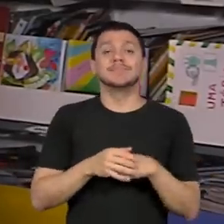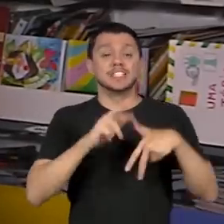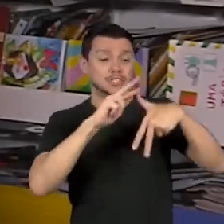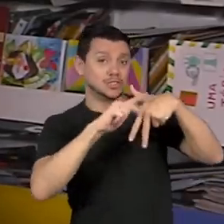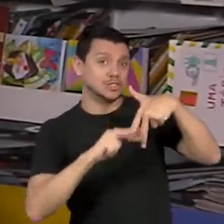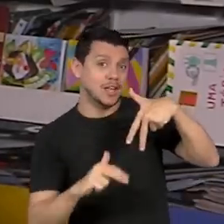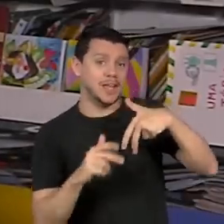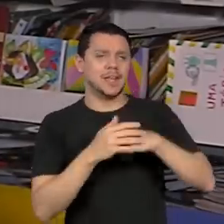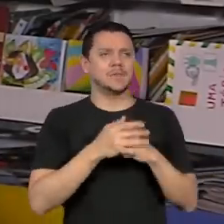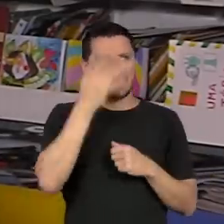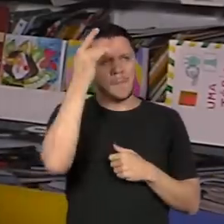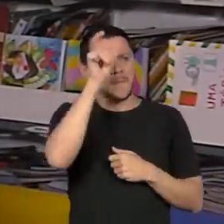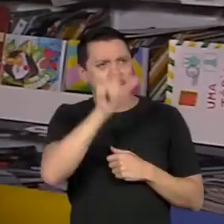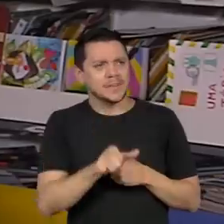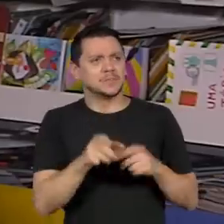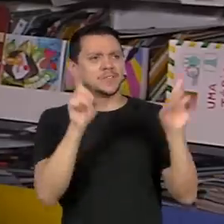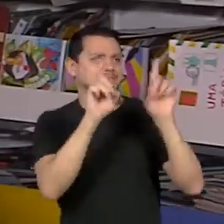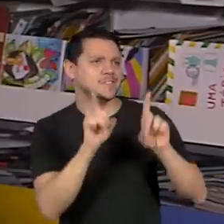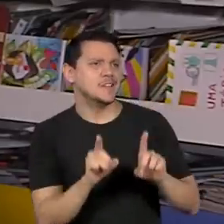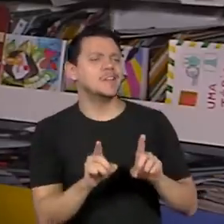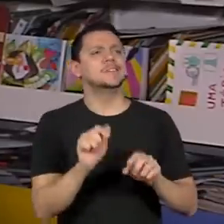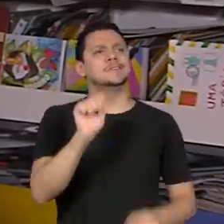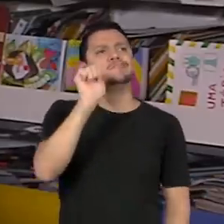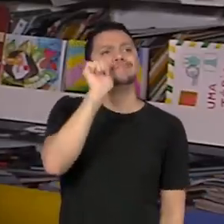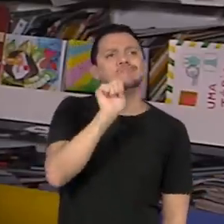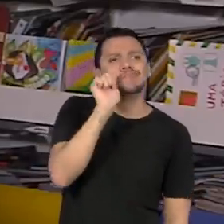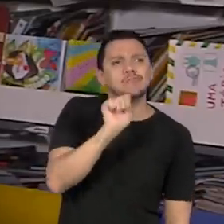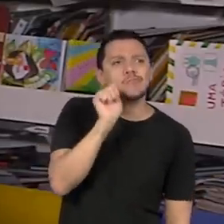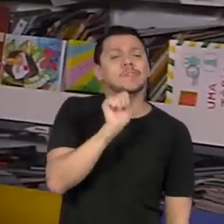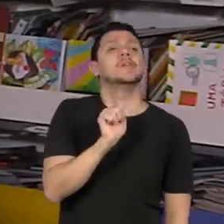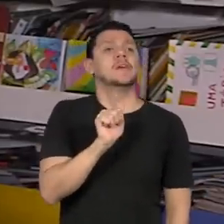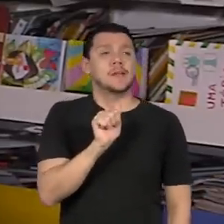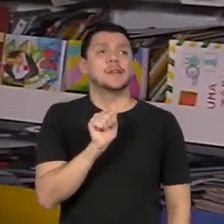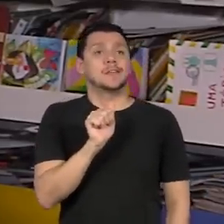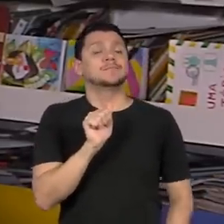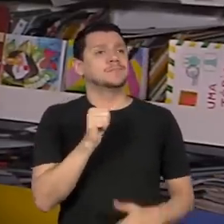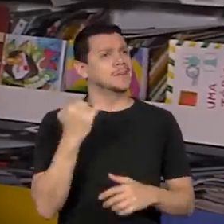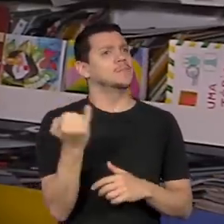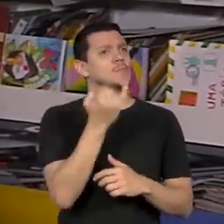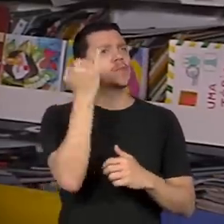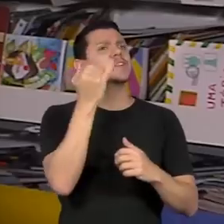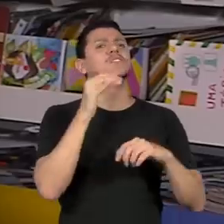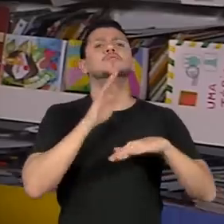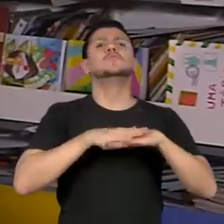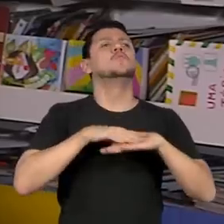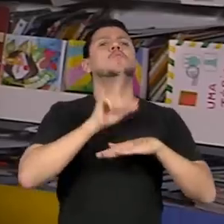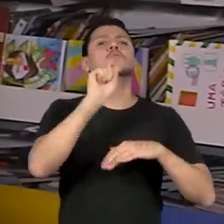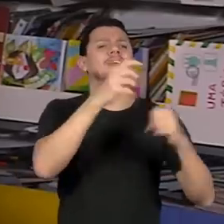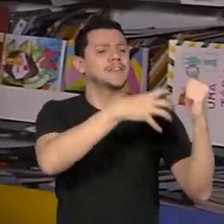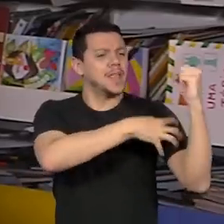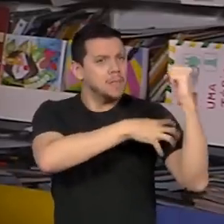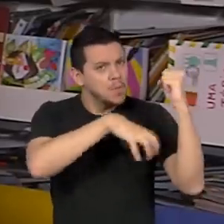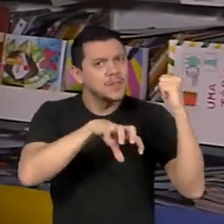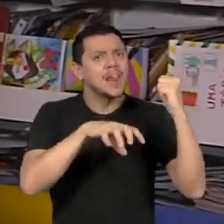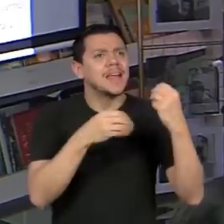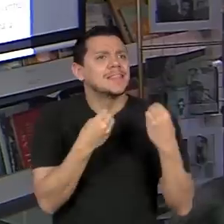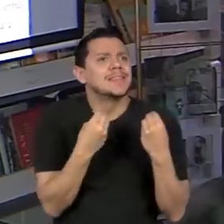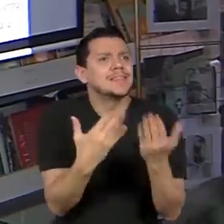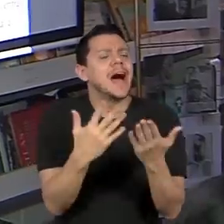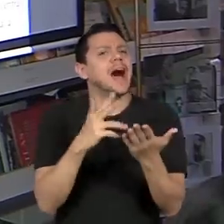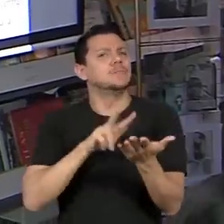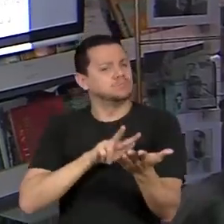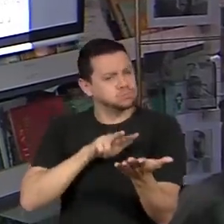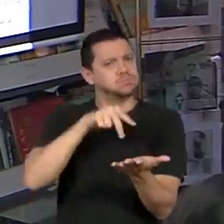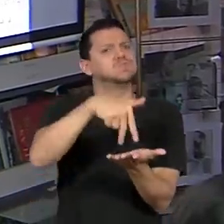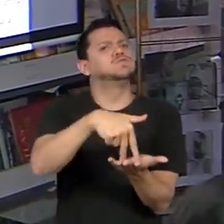deficiência, mulheres. Que é tão importante para empoderar, trazer esse protagonismo juvenil. Que